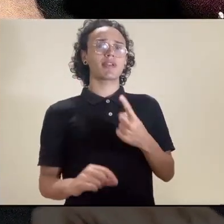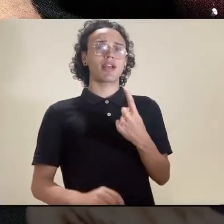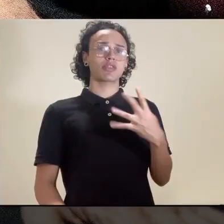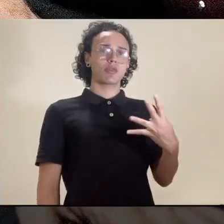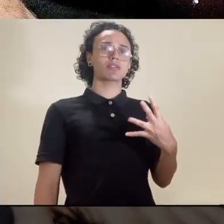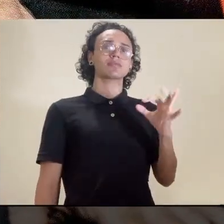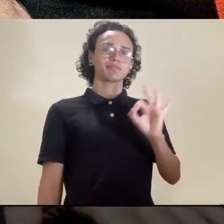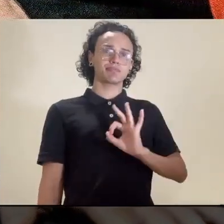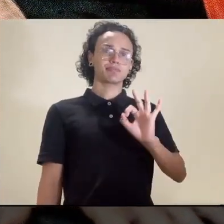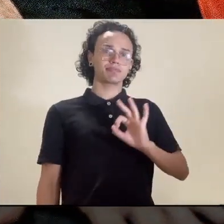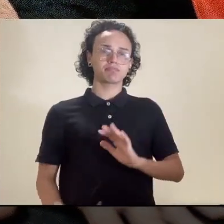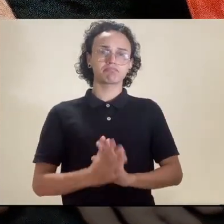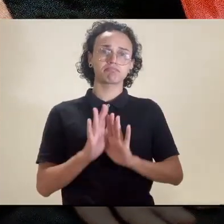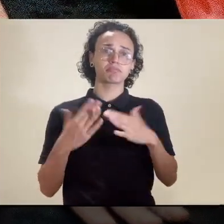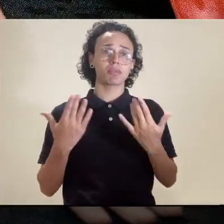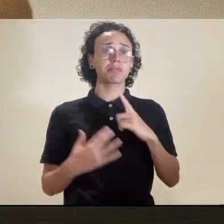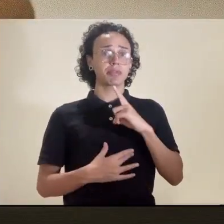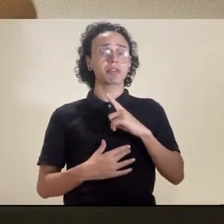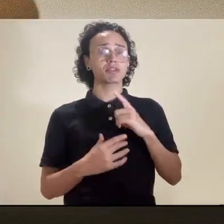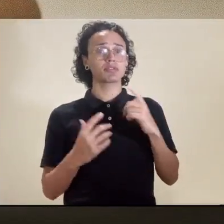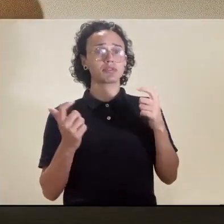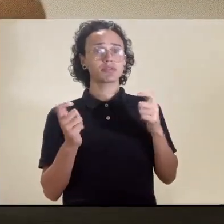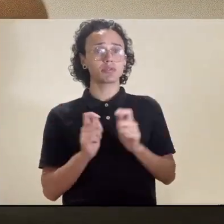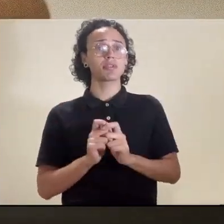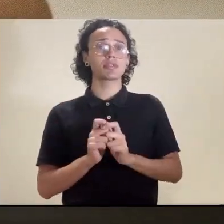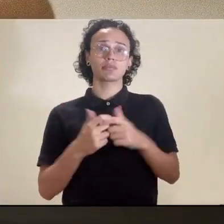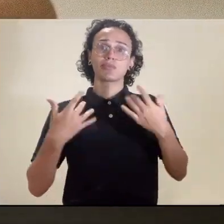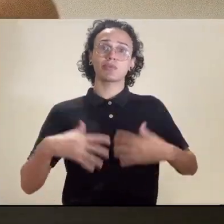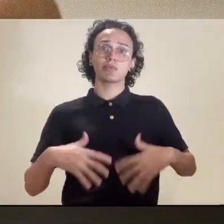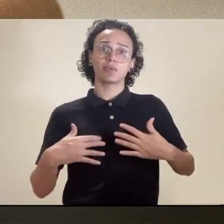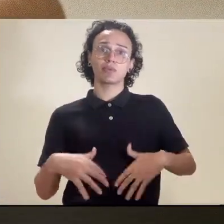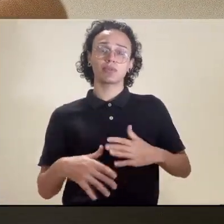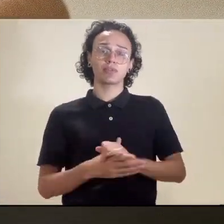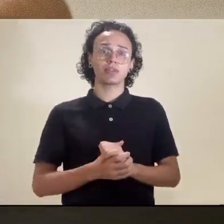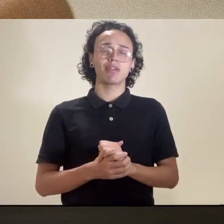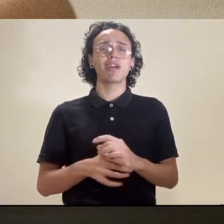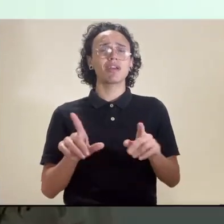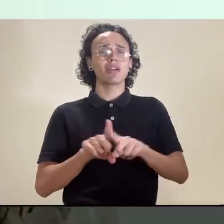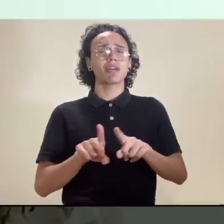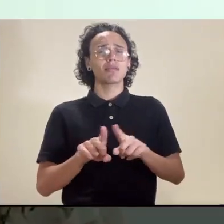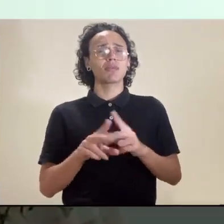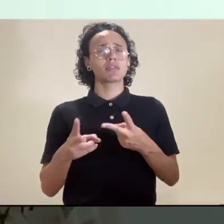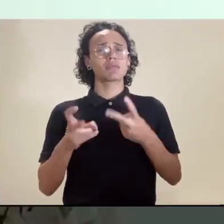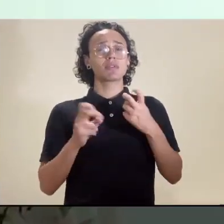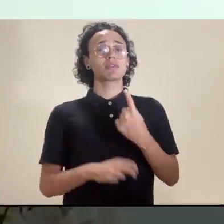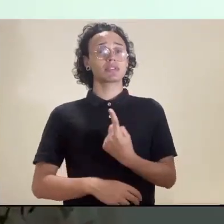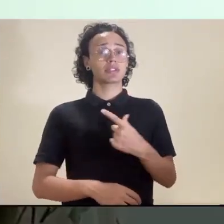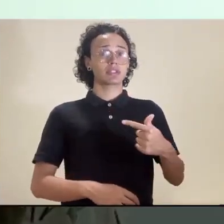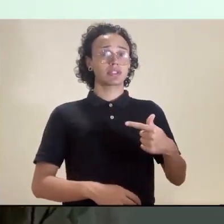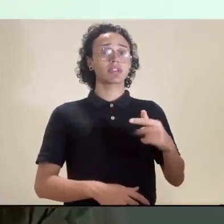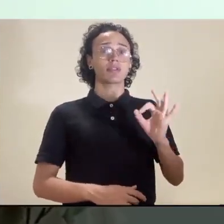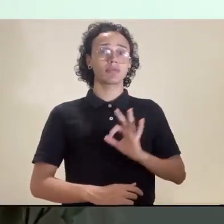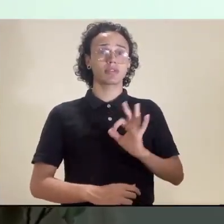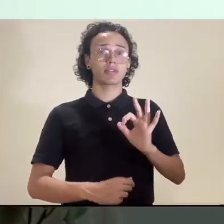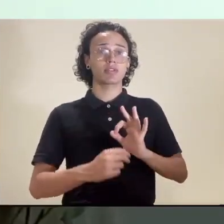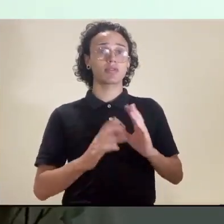14%. Então, assim, é uma diminuição drástica. A gente viu também que